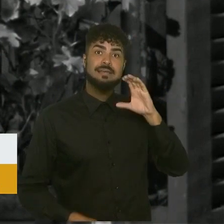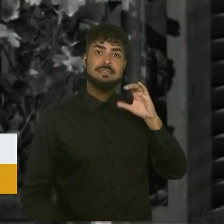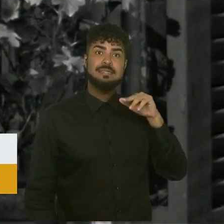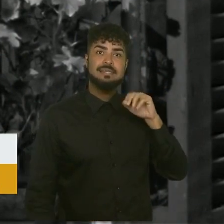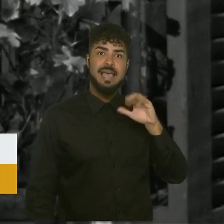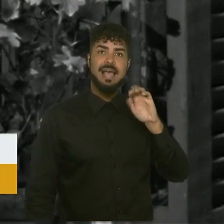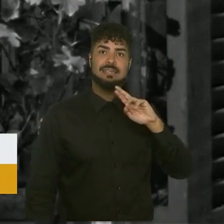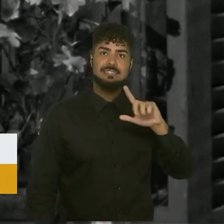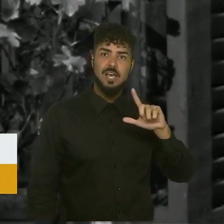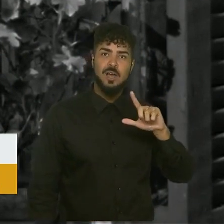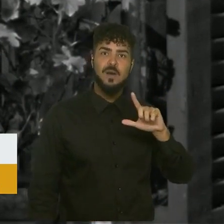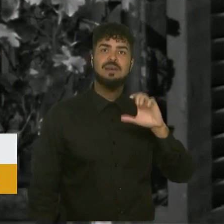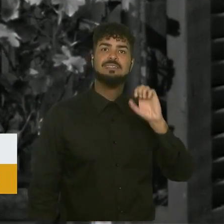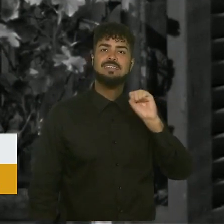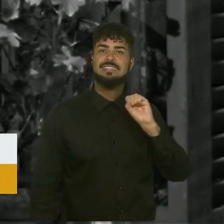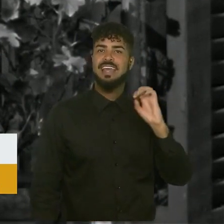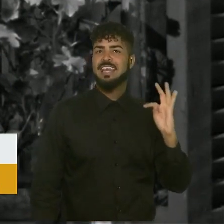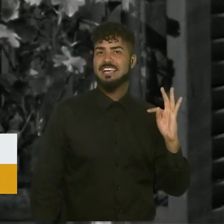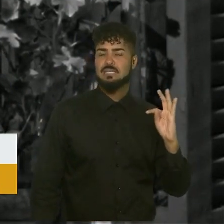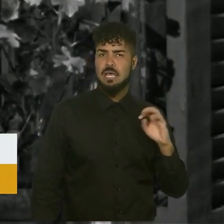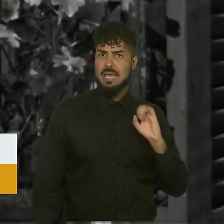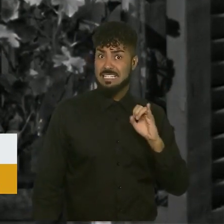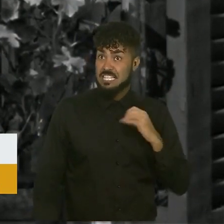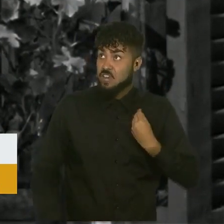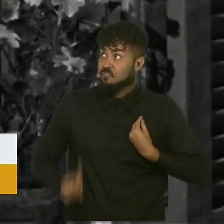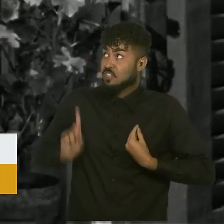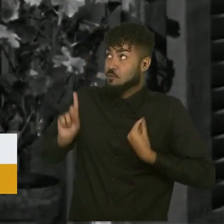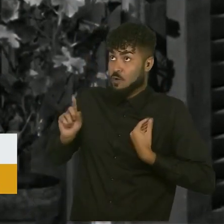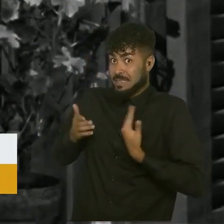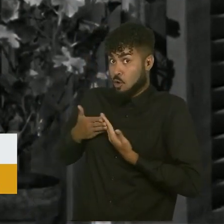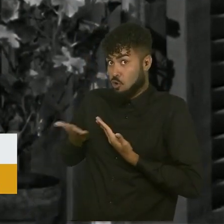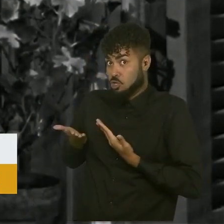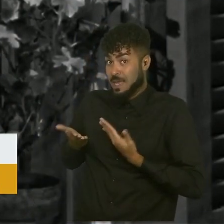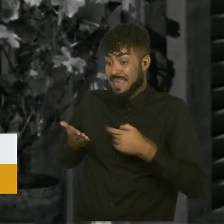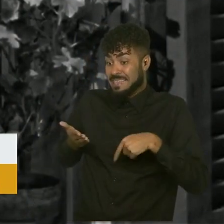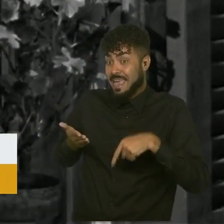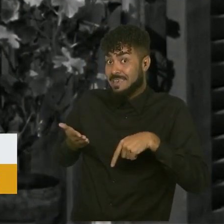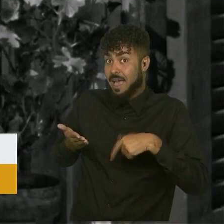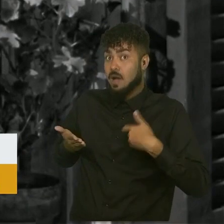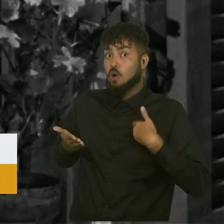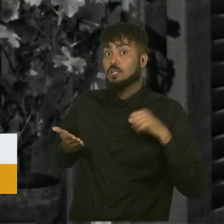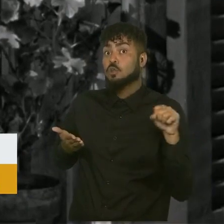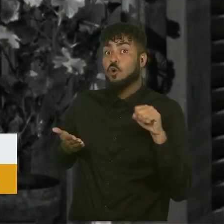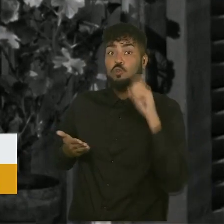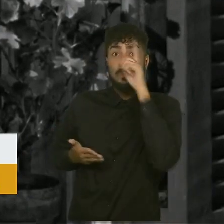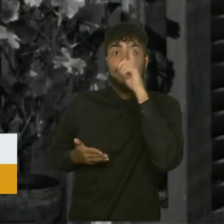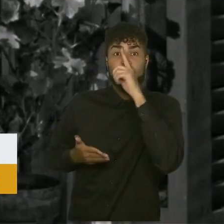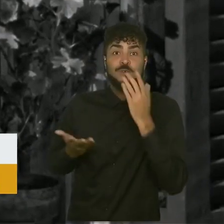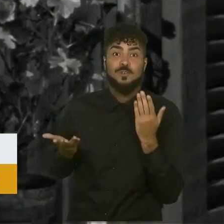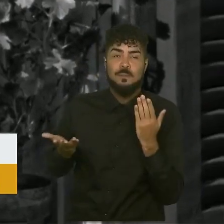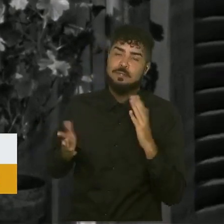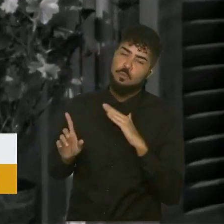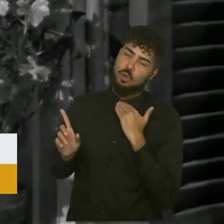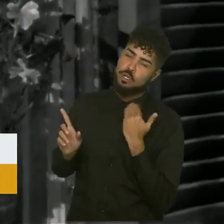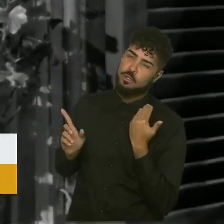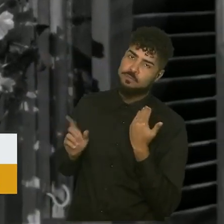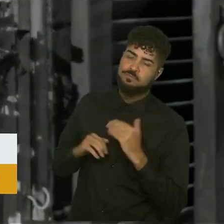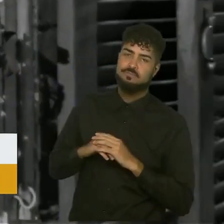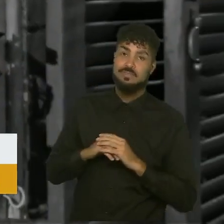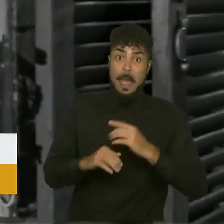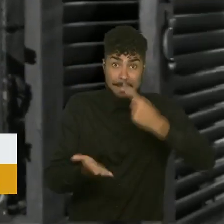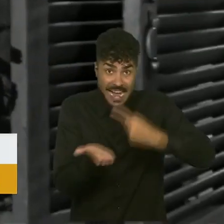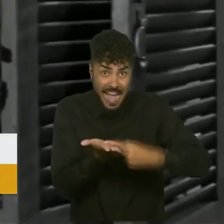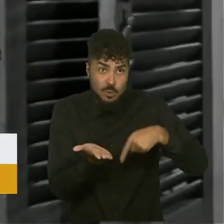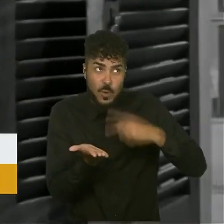Tereza. Se estivesse vivo, o rei do rock completaria 88 anos deste domingo. Para marcar a data, será